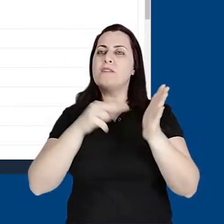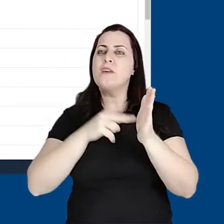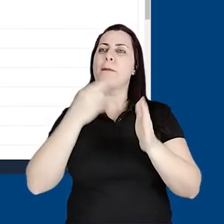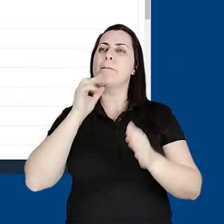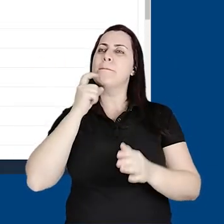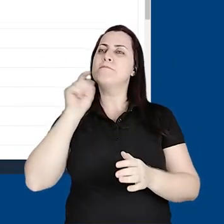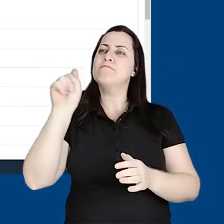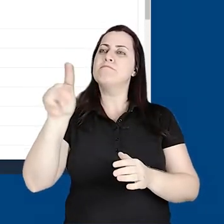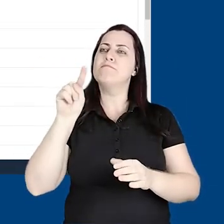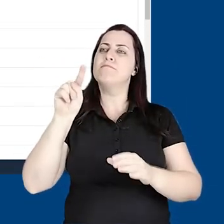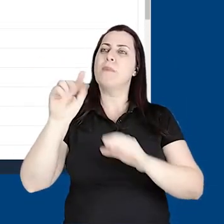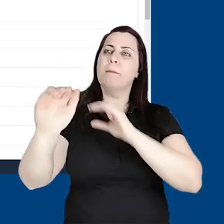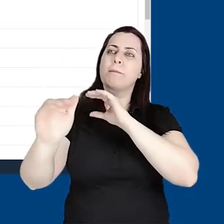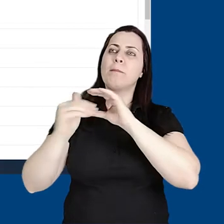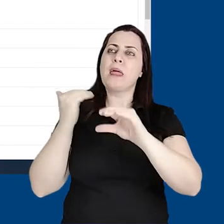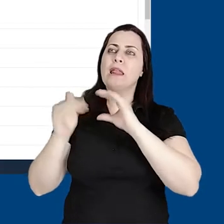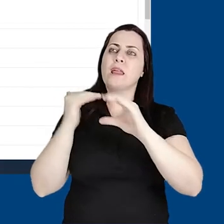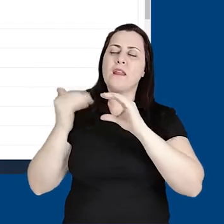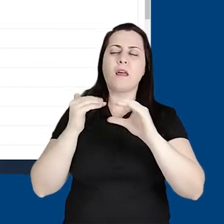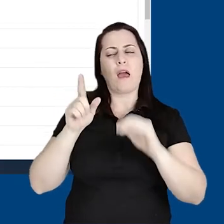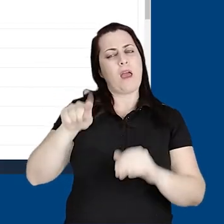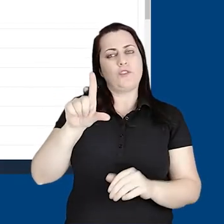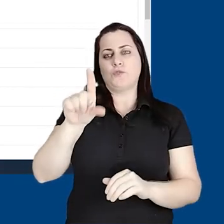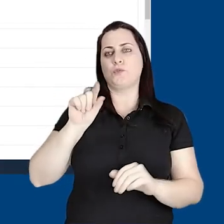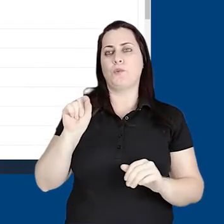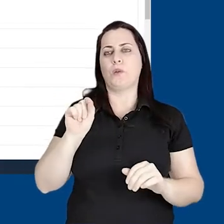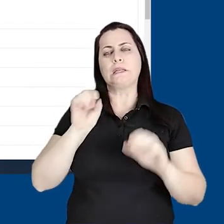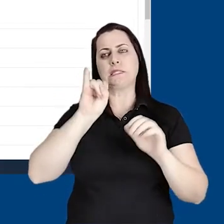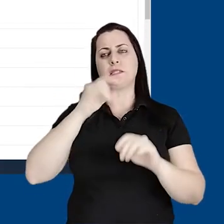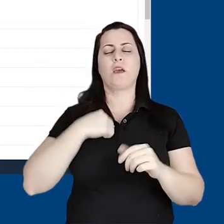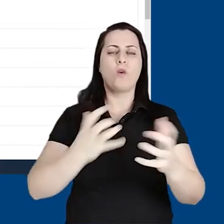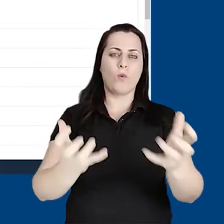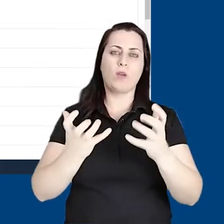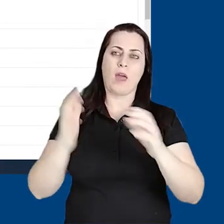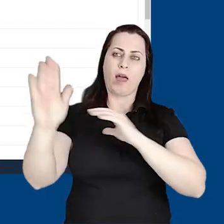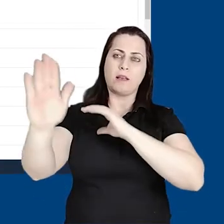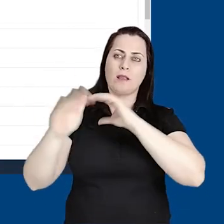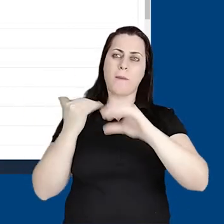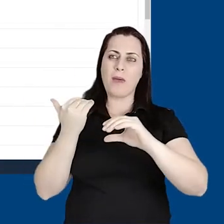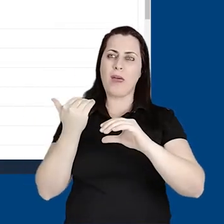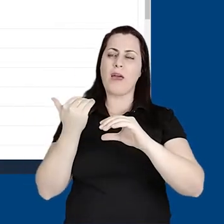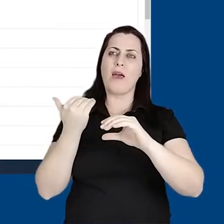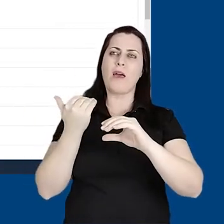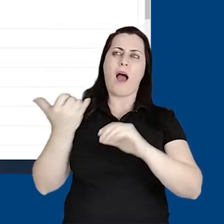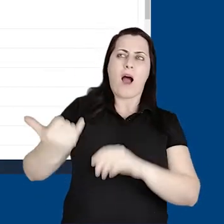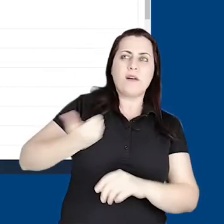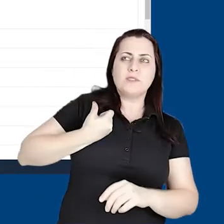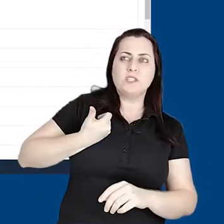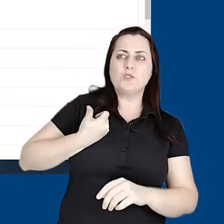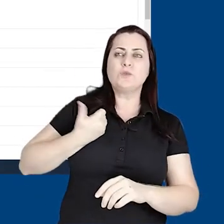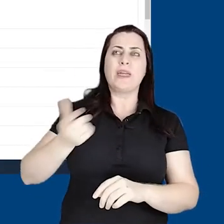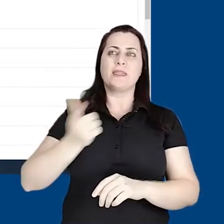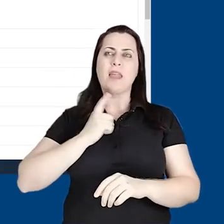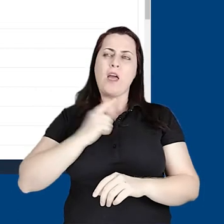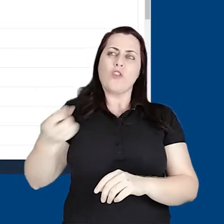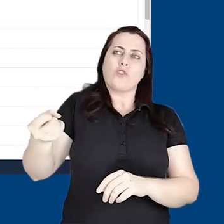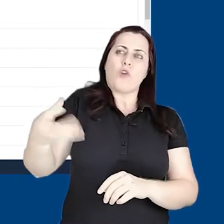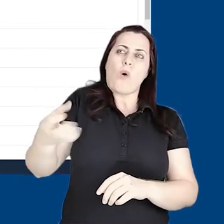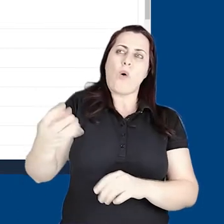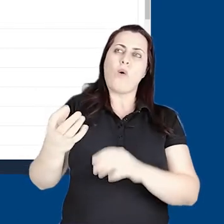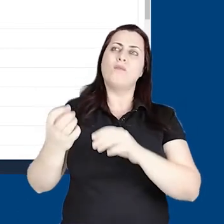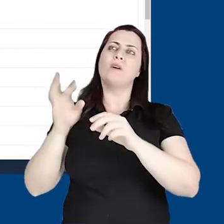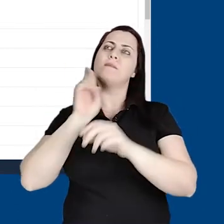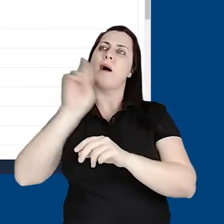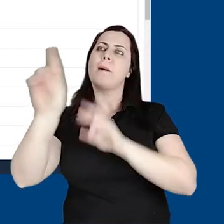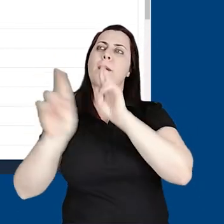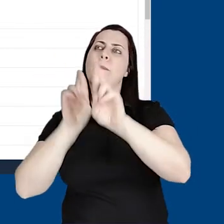que nós temos que marcar em cada tópico se nós queremos receber ou não notificações sobre atualizações